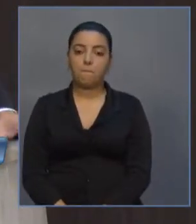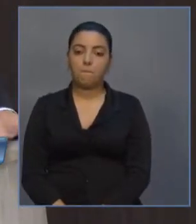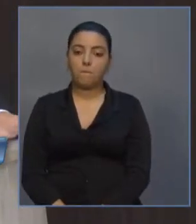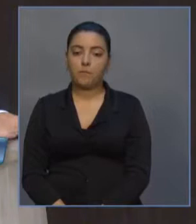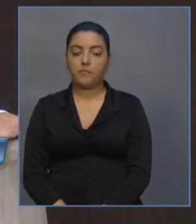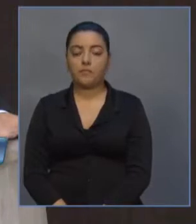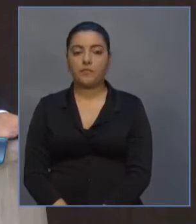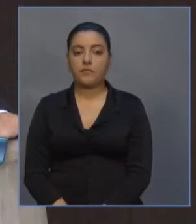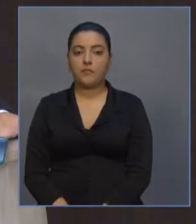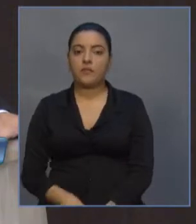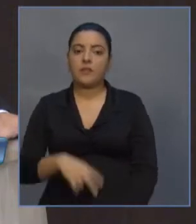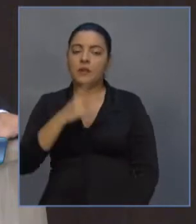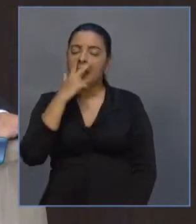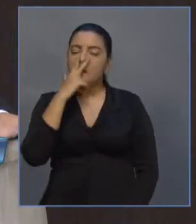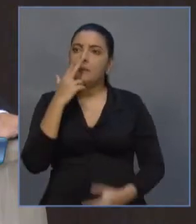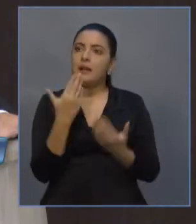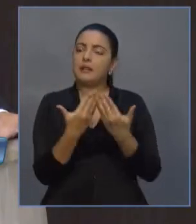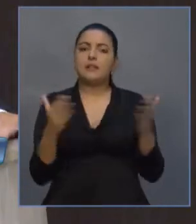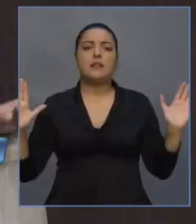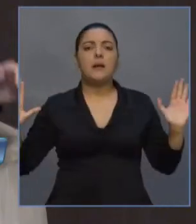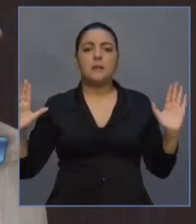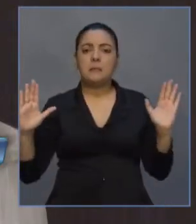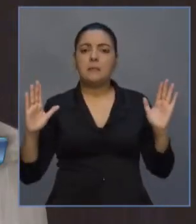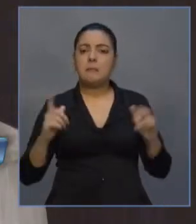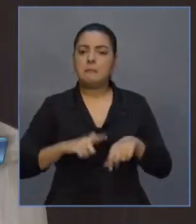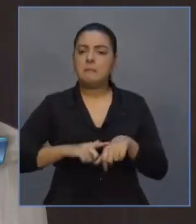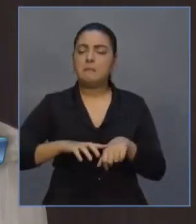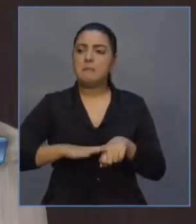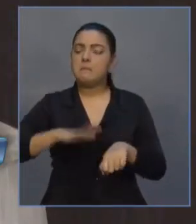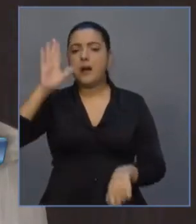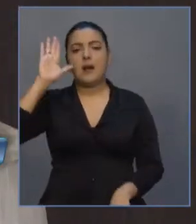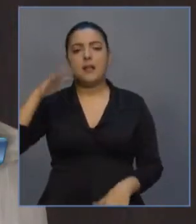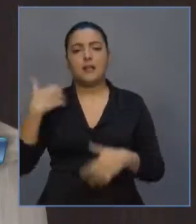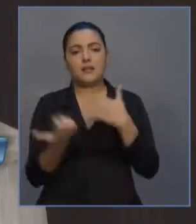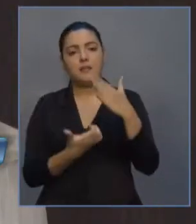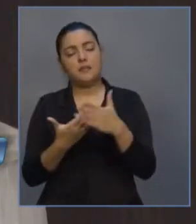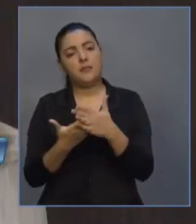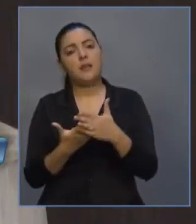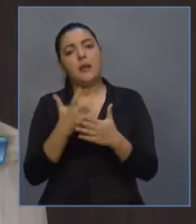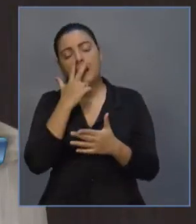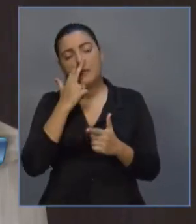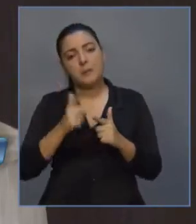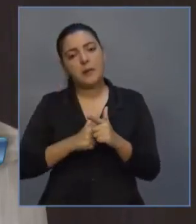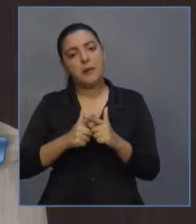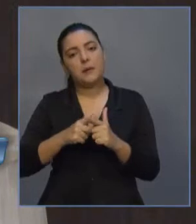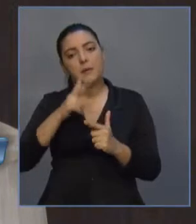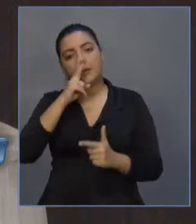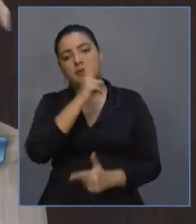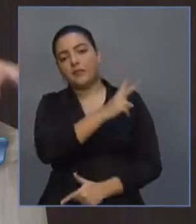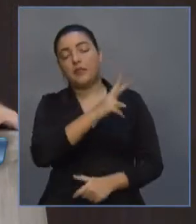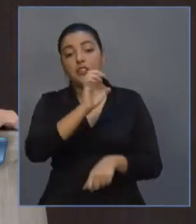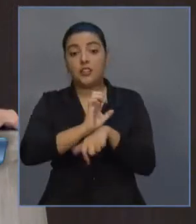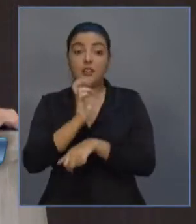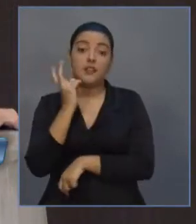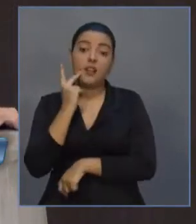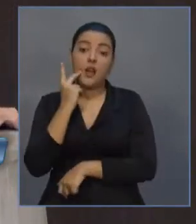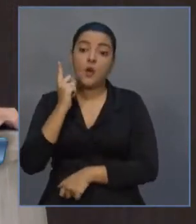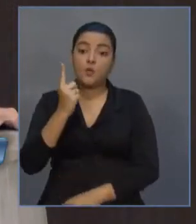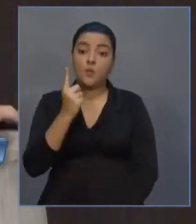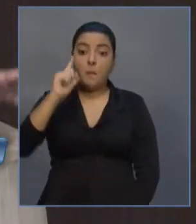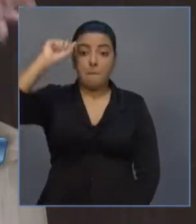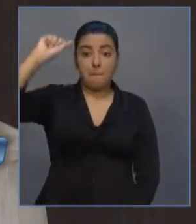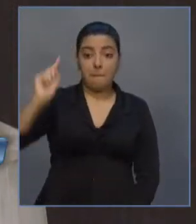Isso, na prática, é ampliar a subvenção, o que já por si é uma imoralidade, num Estado que tem um milhão de